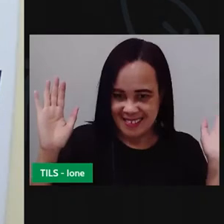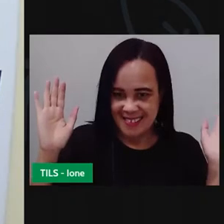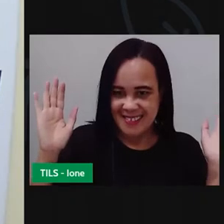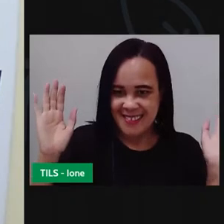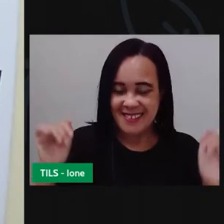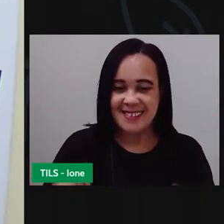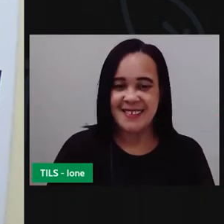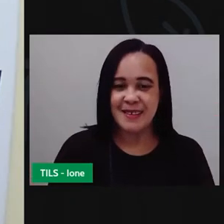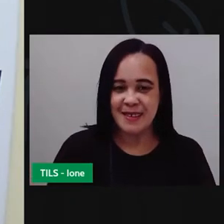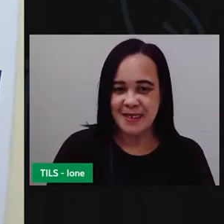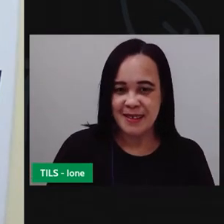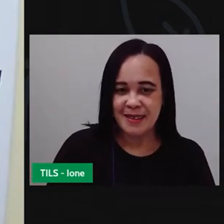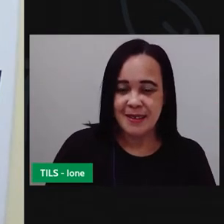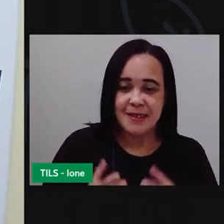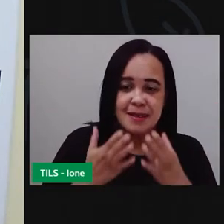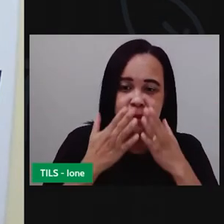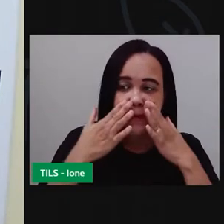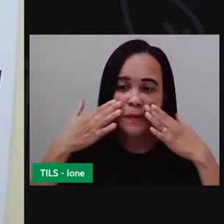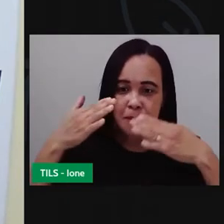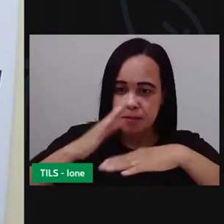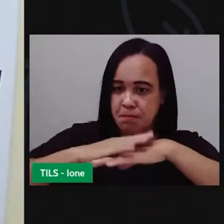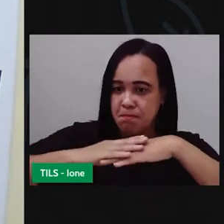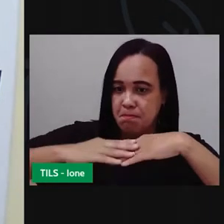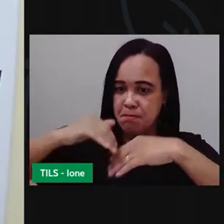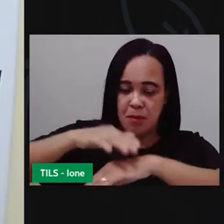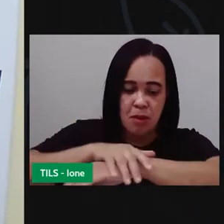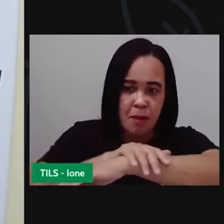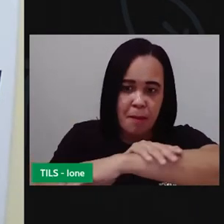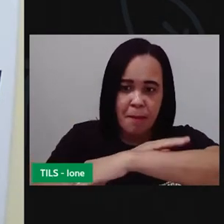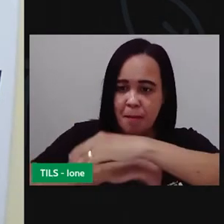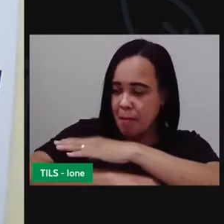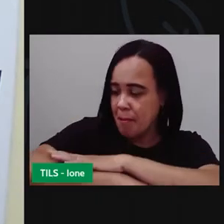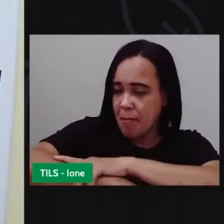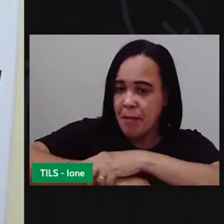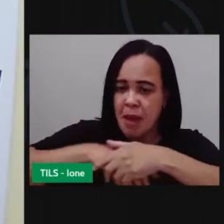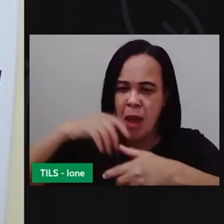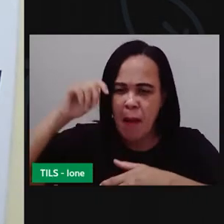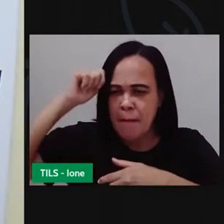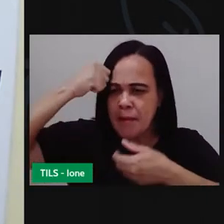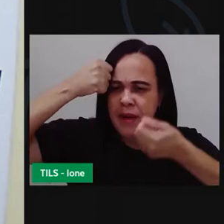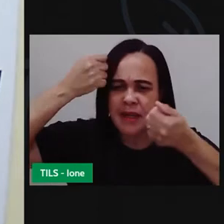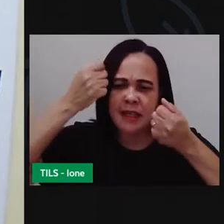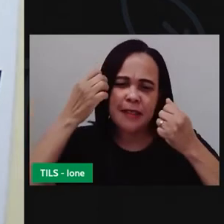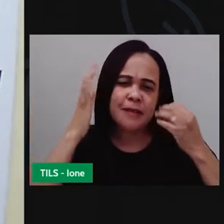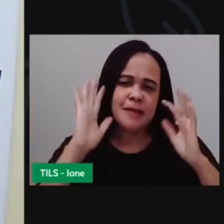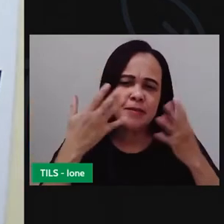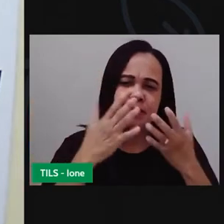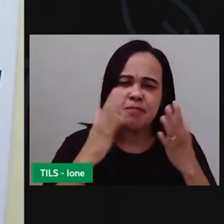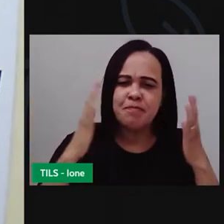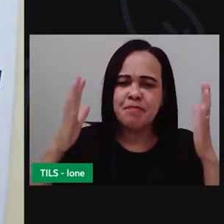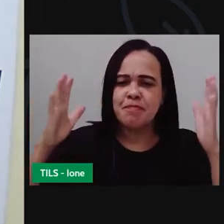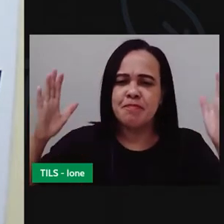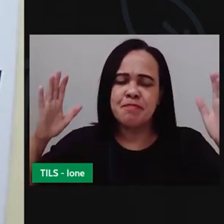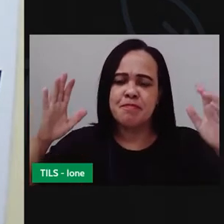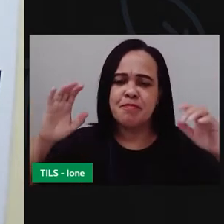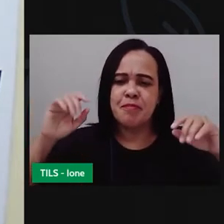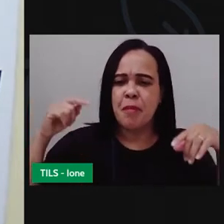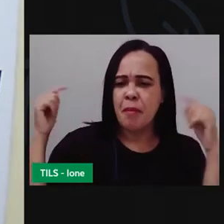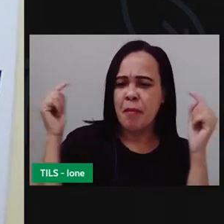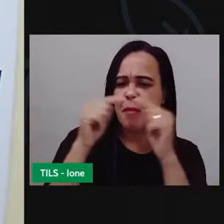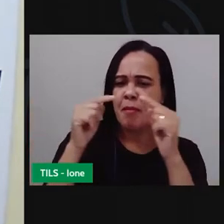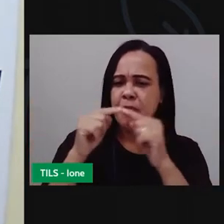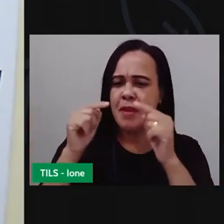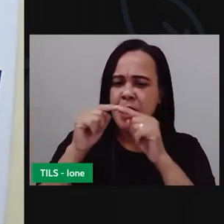E a pele dela era negra e lustrosa. Parecia pelo de pantera